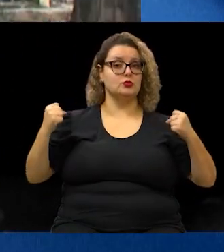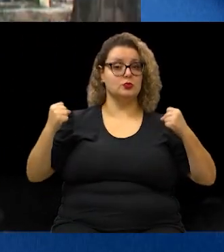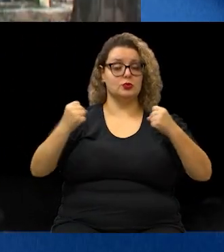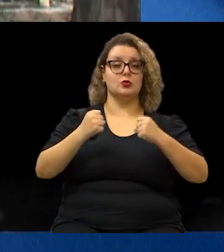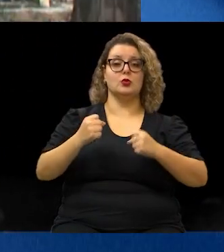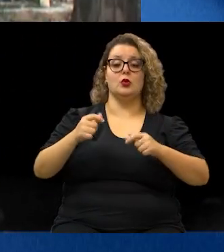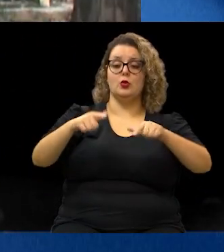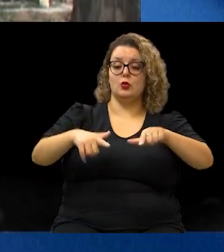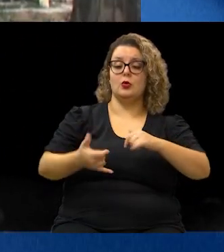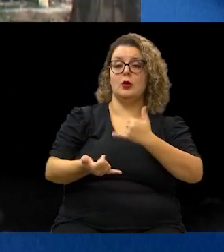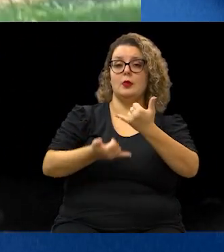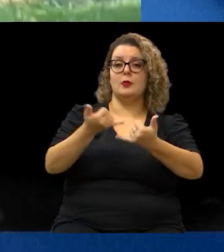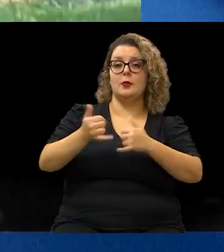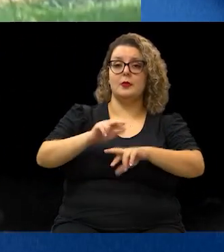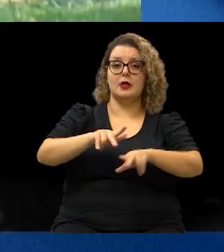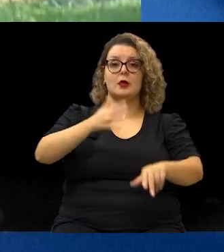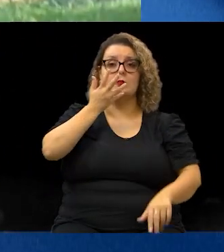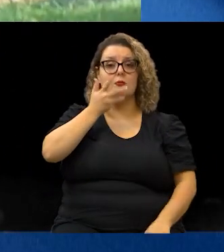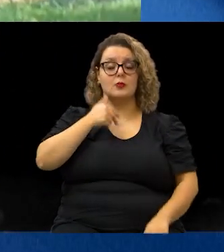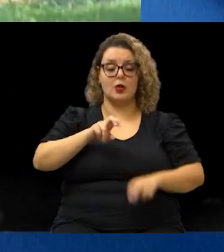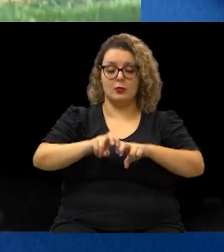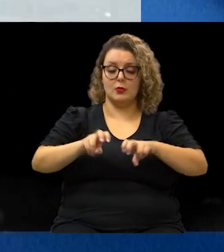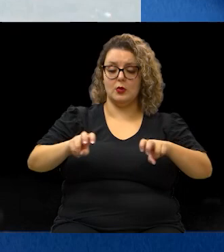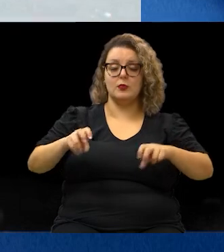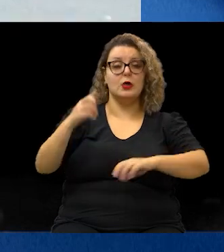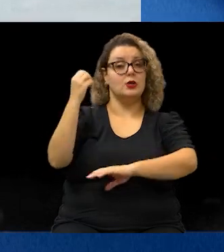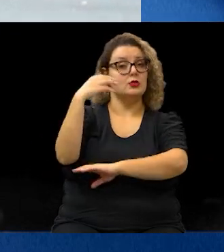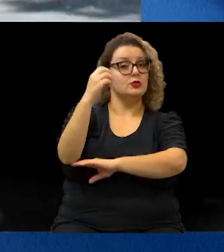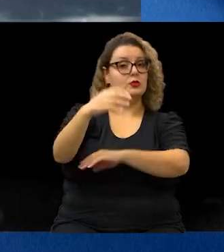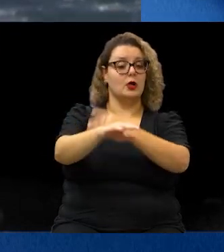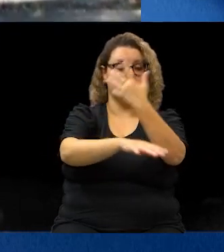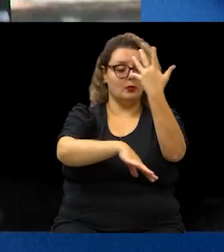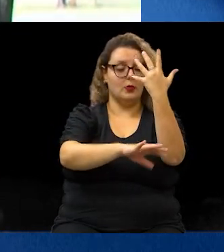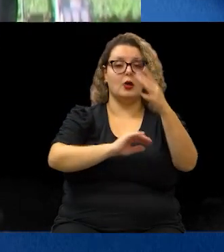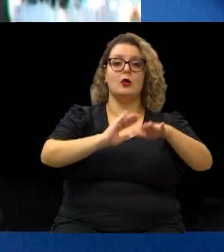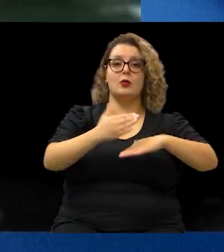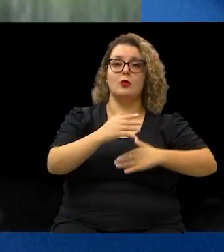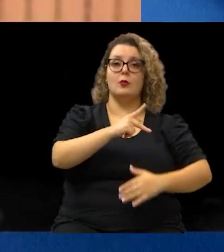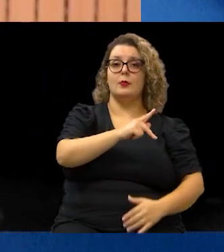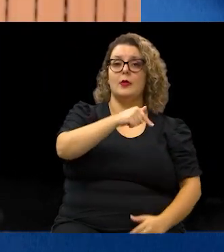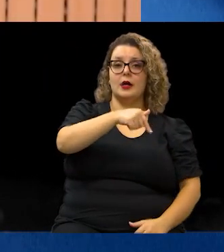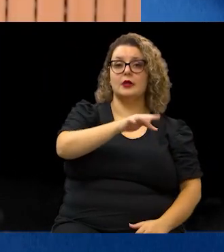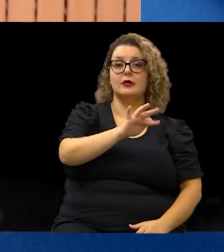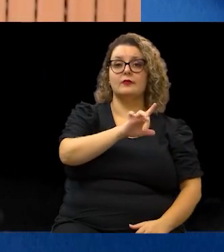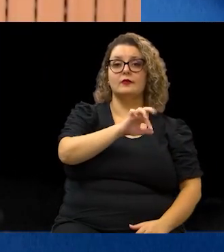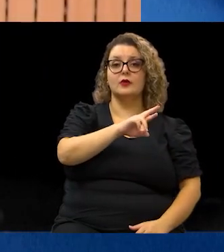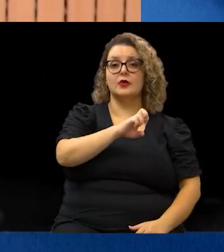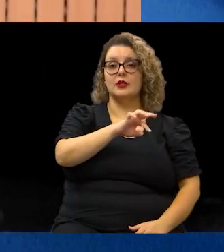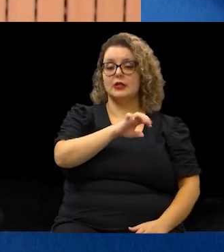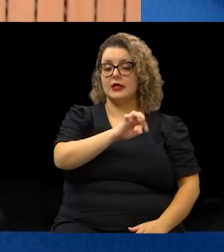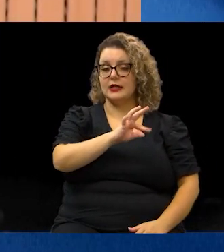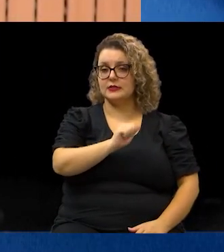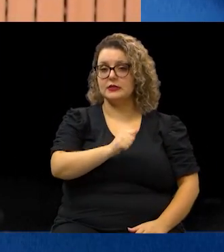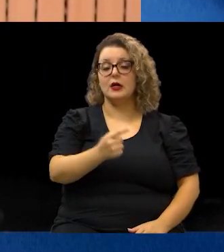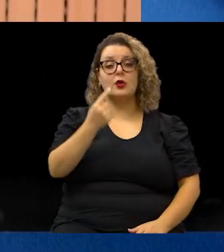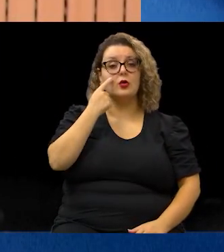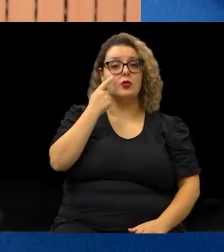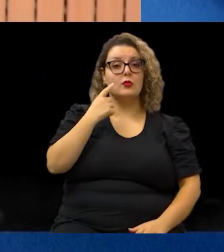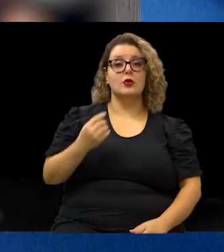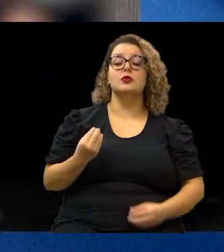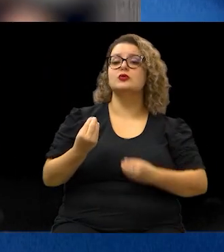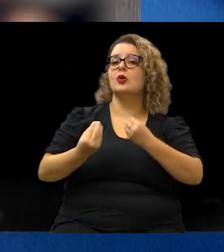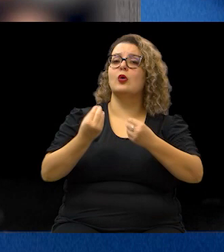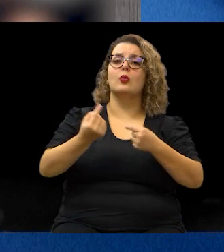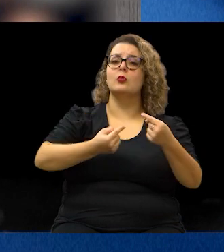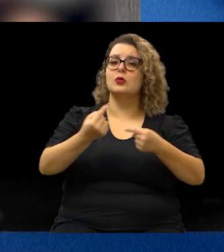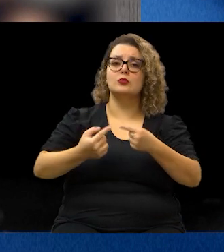playground de bancos e iluminação, em Praça do Bairro Parque Floresta. E confira como foi o debate